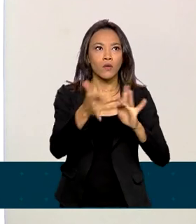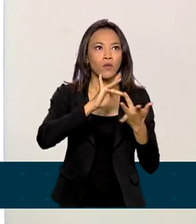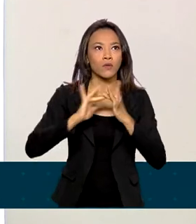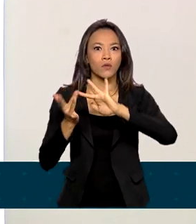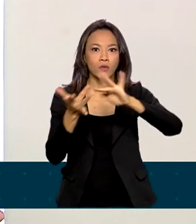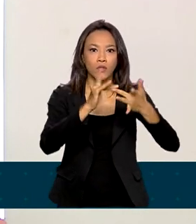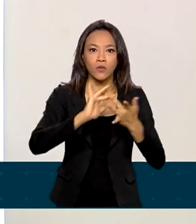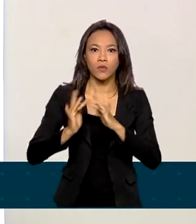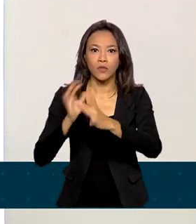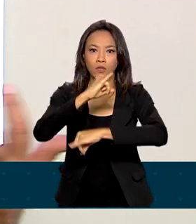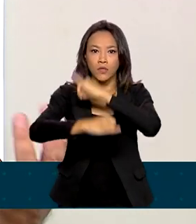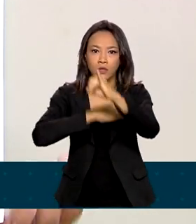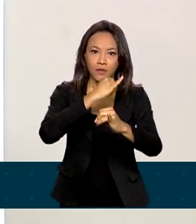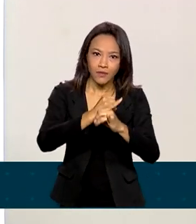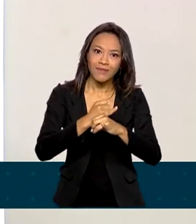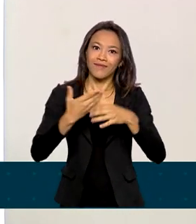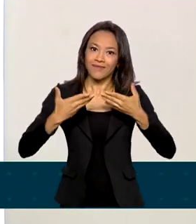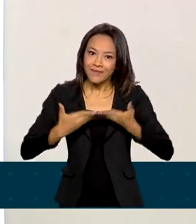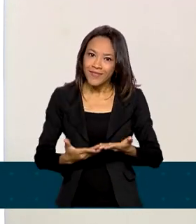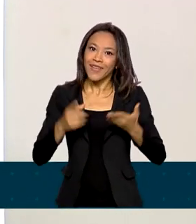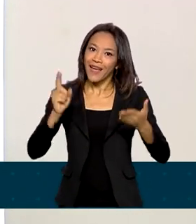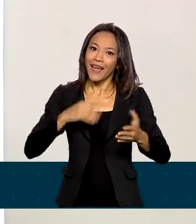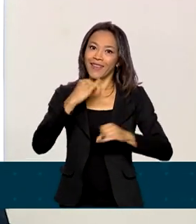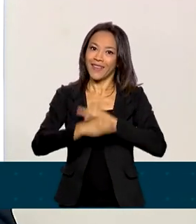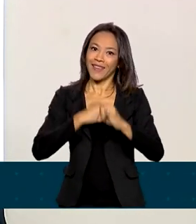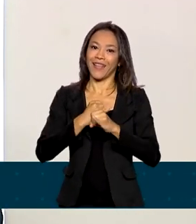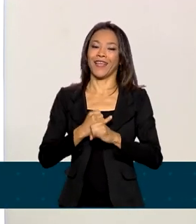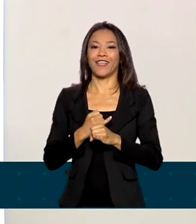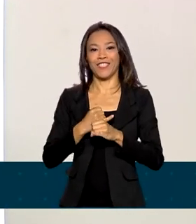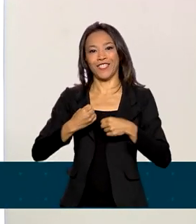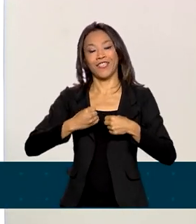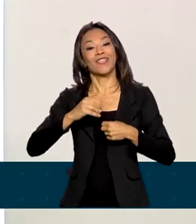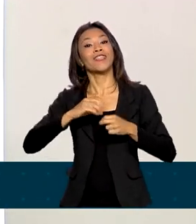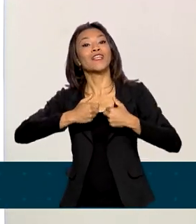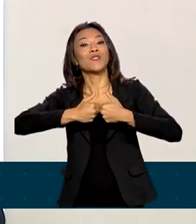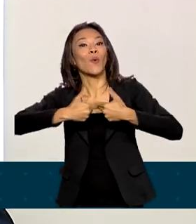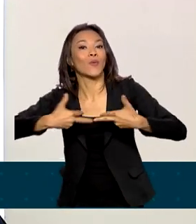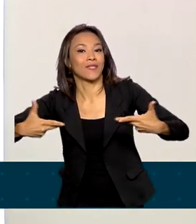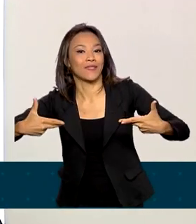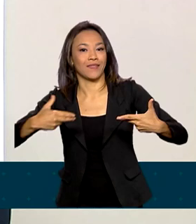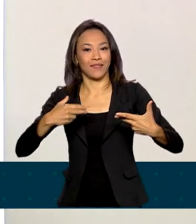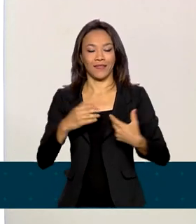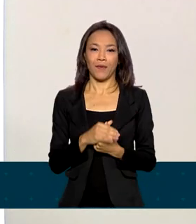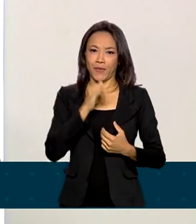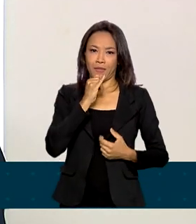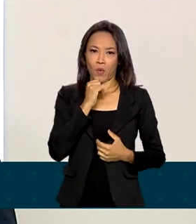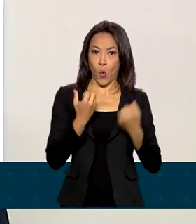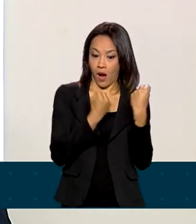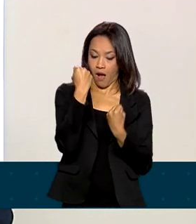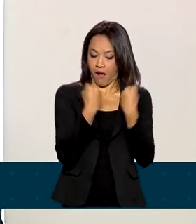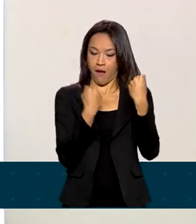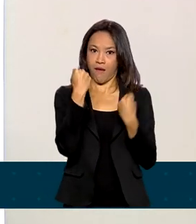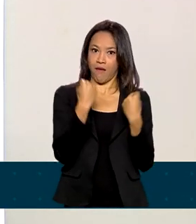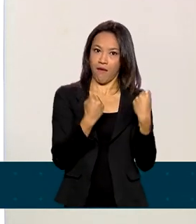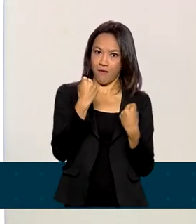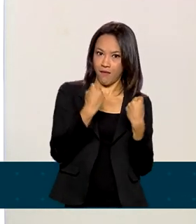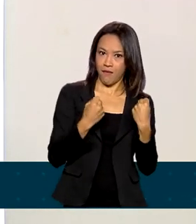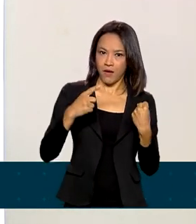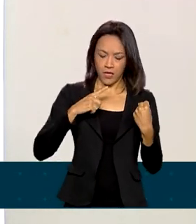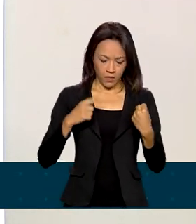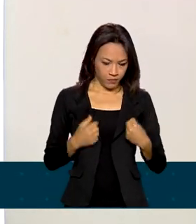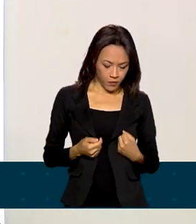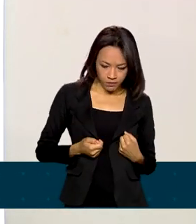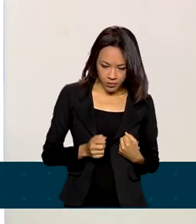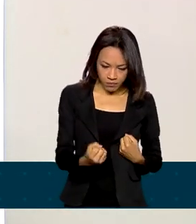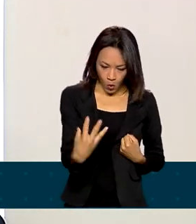entre objetos, a chamada internet das coisas. Então, apenas para dar um exemplo, um carro que já possui hoje uma série de